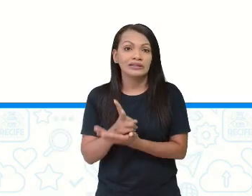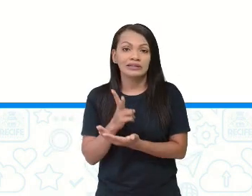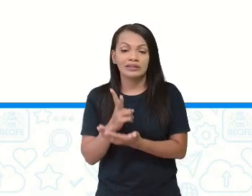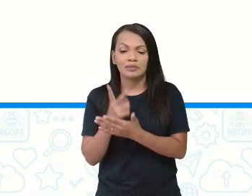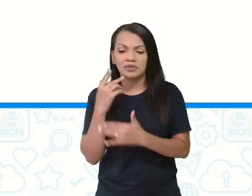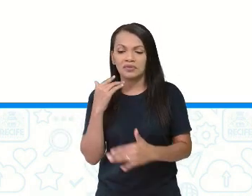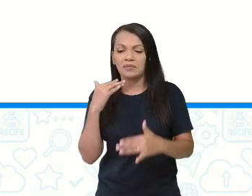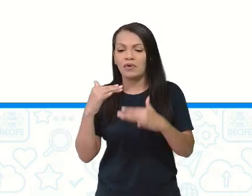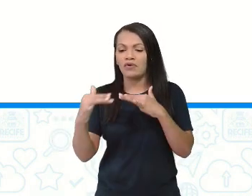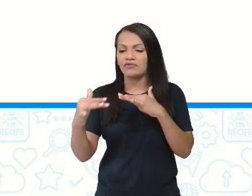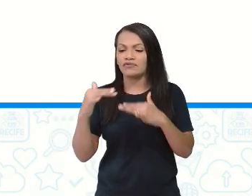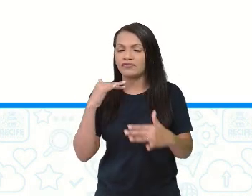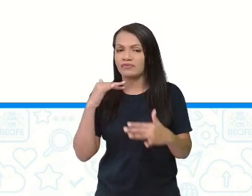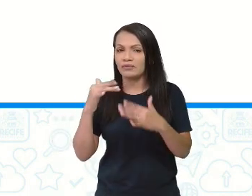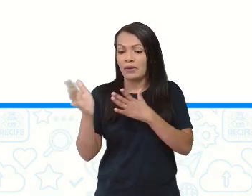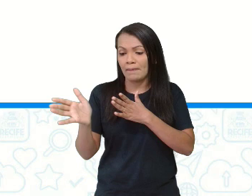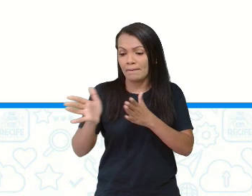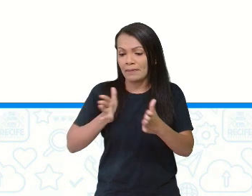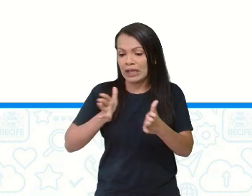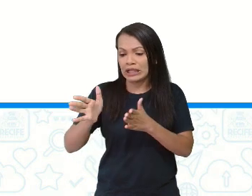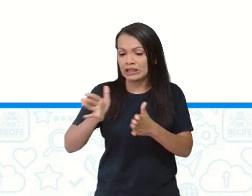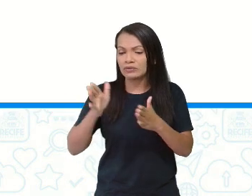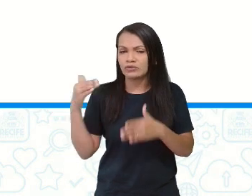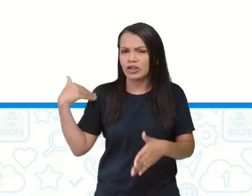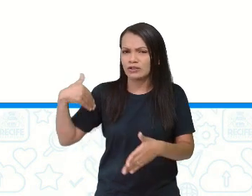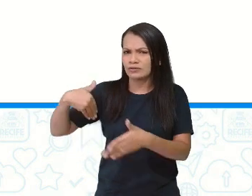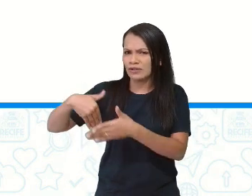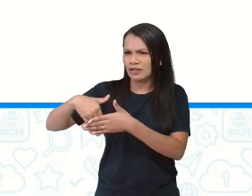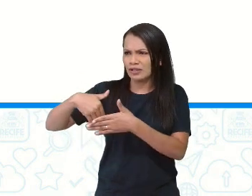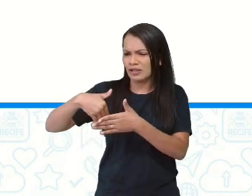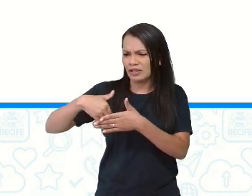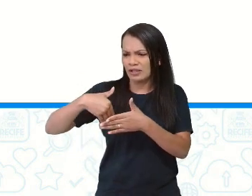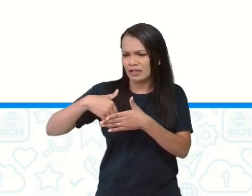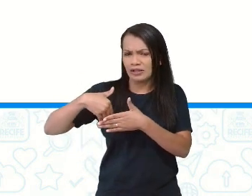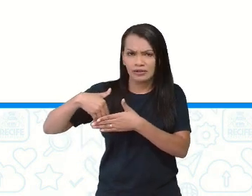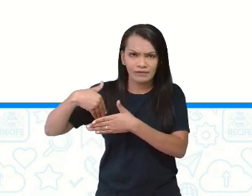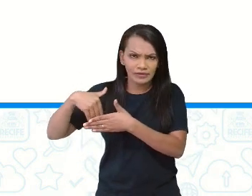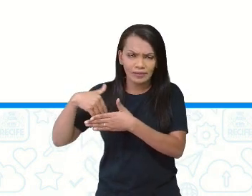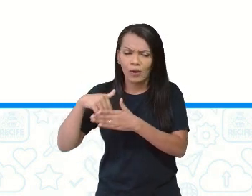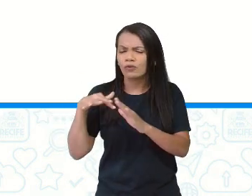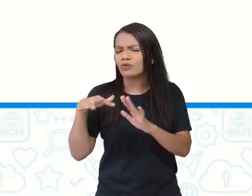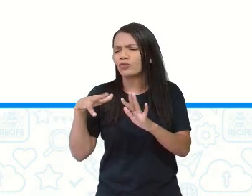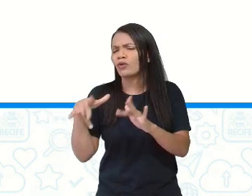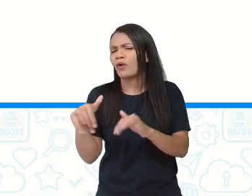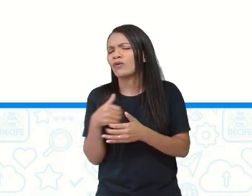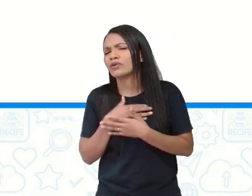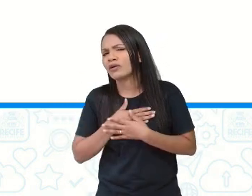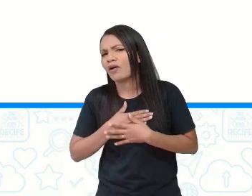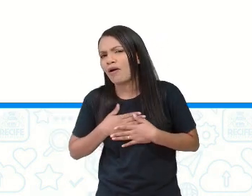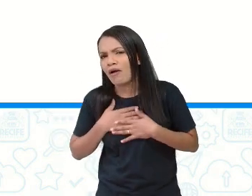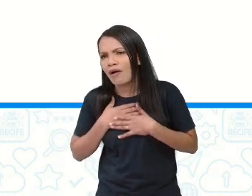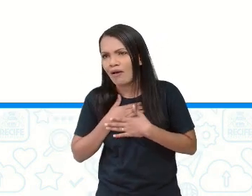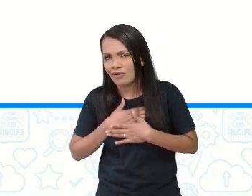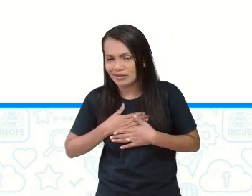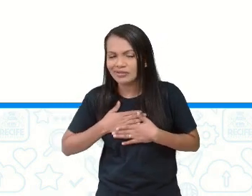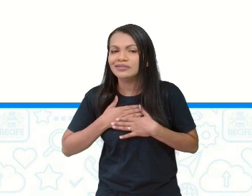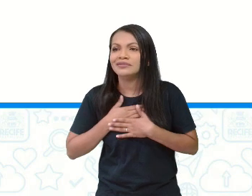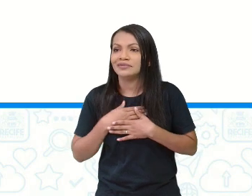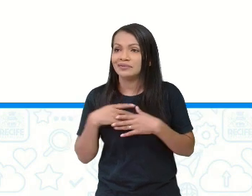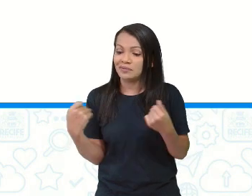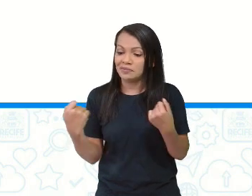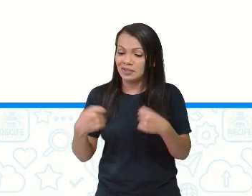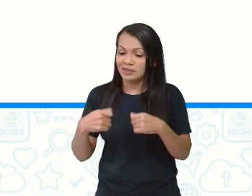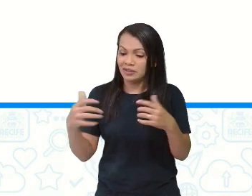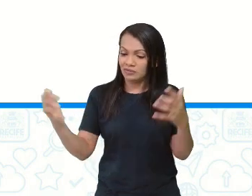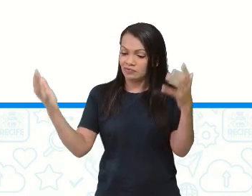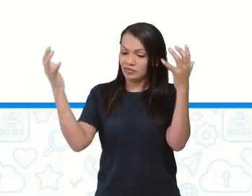movimentando. Agora, período de futebol, a bola está no pé de todo mundo, hein? E sua, e precisa de